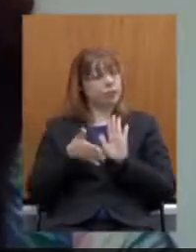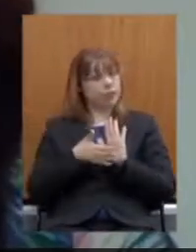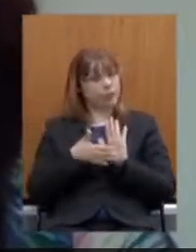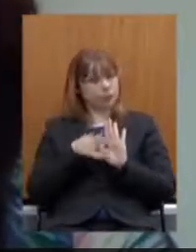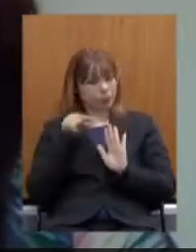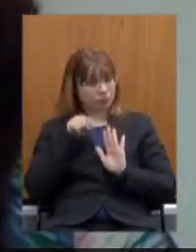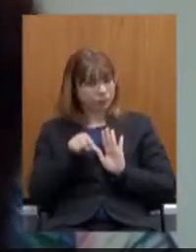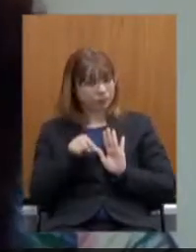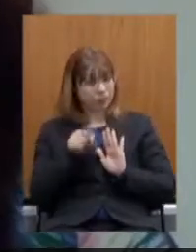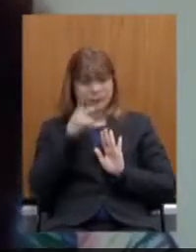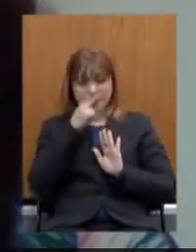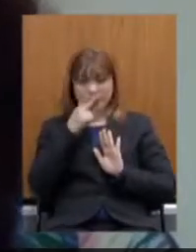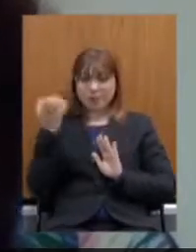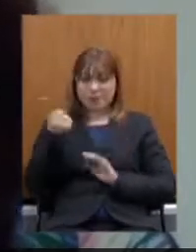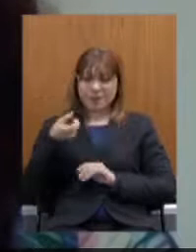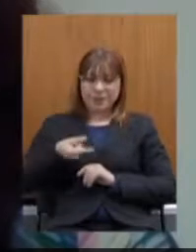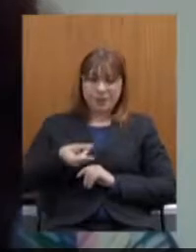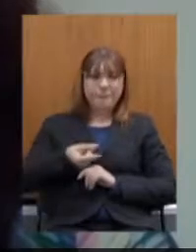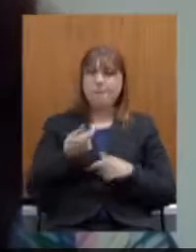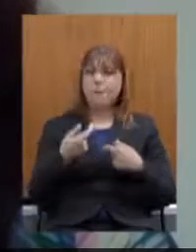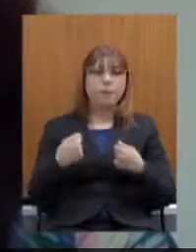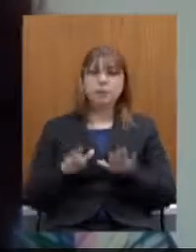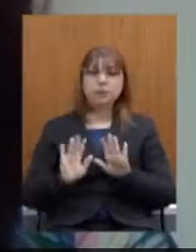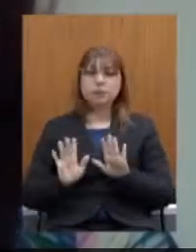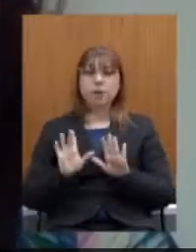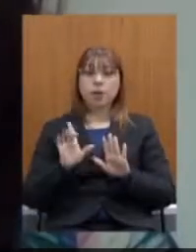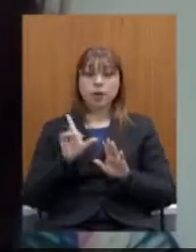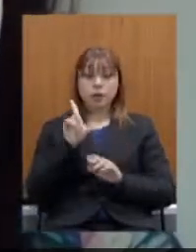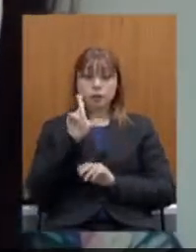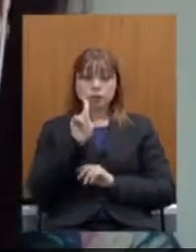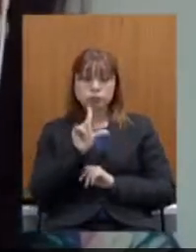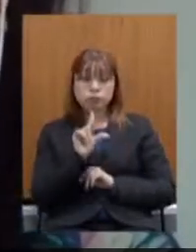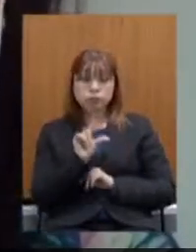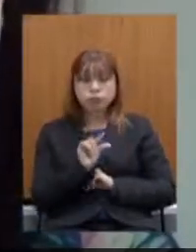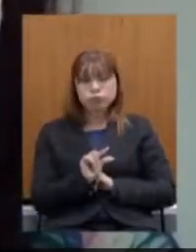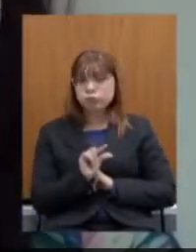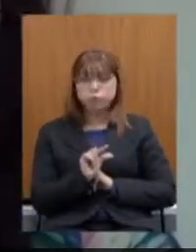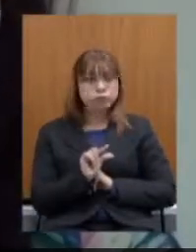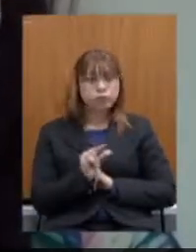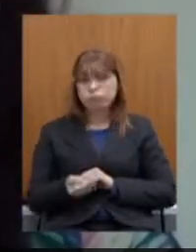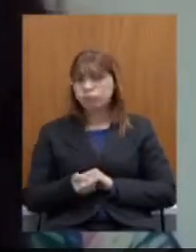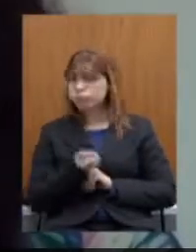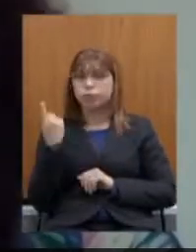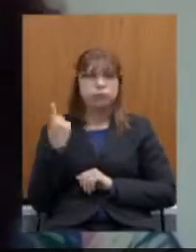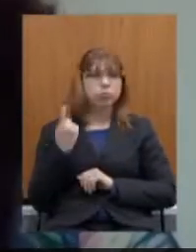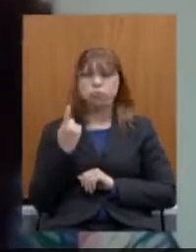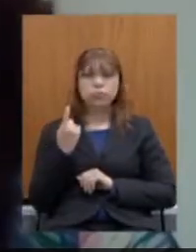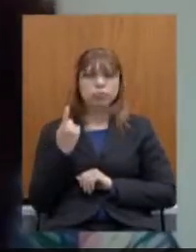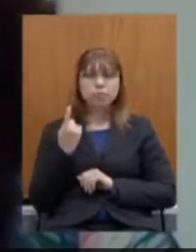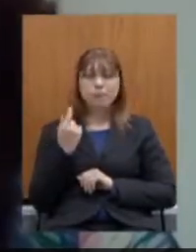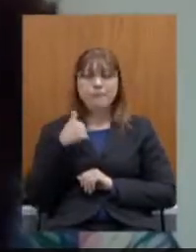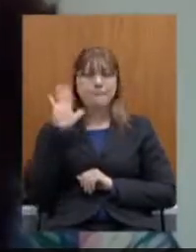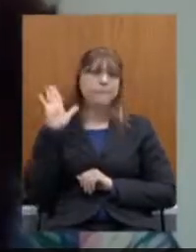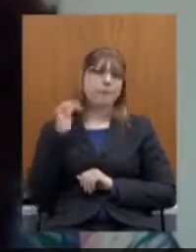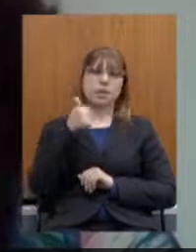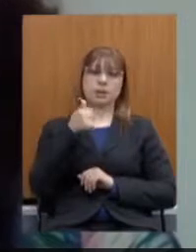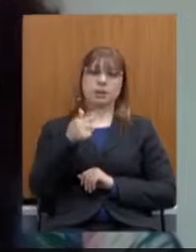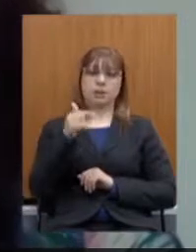vitalícia e vai sofrer uma redução brutal acima de 70%.